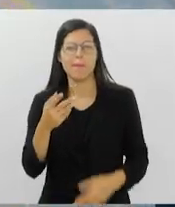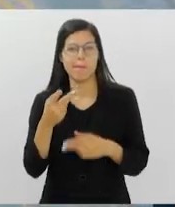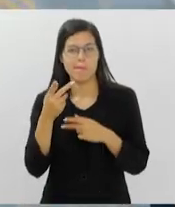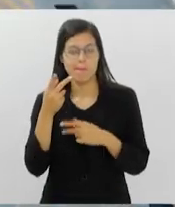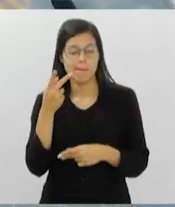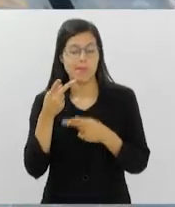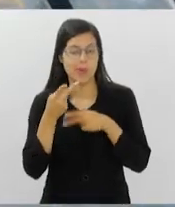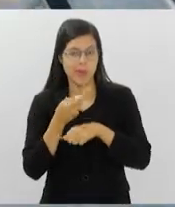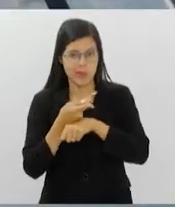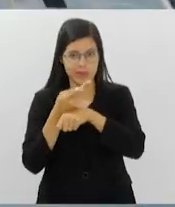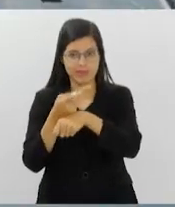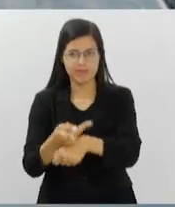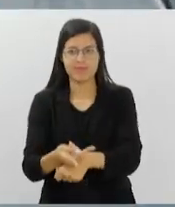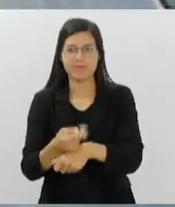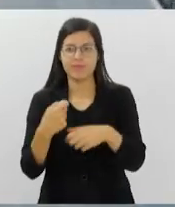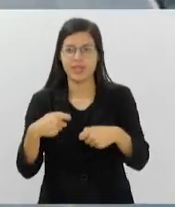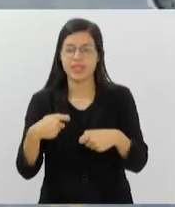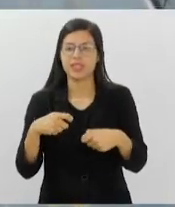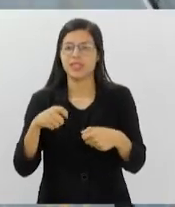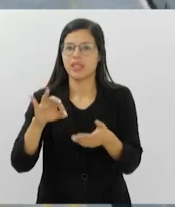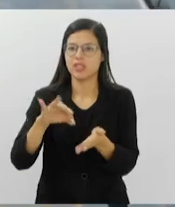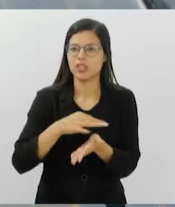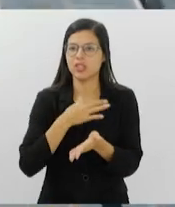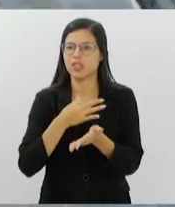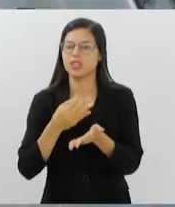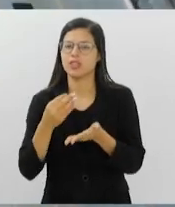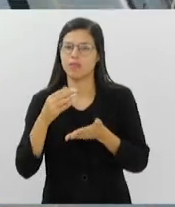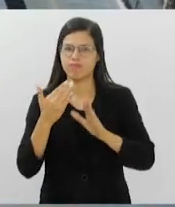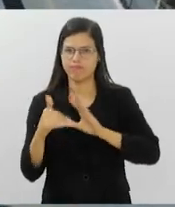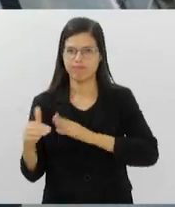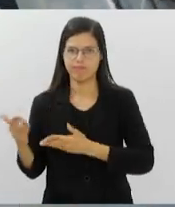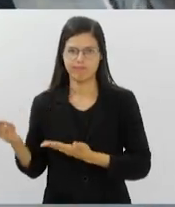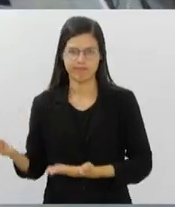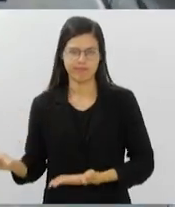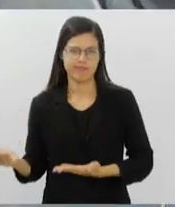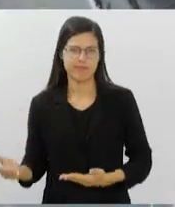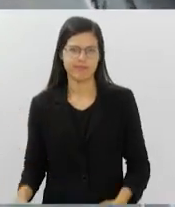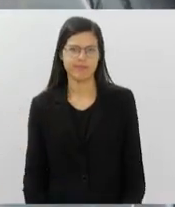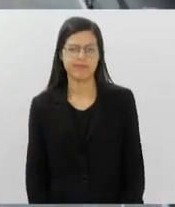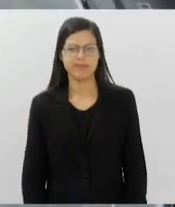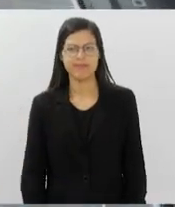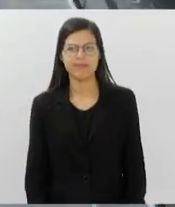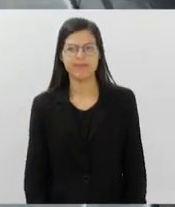programadas no e-mail agendamento.netour.com.br